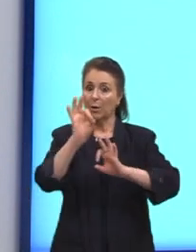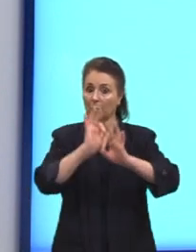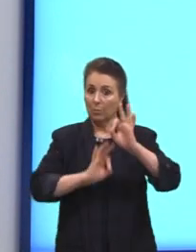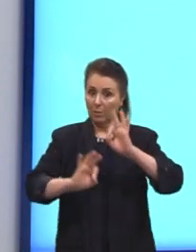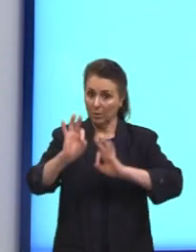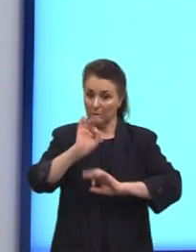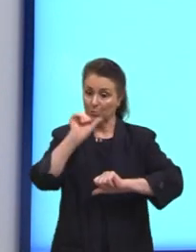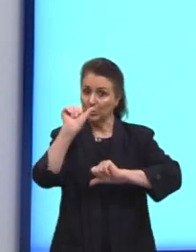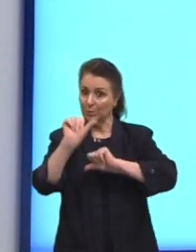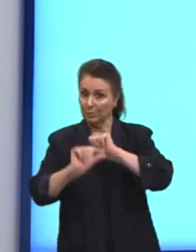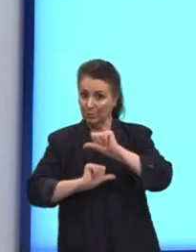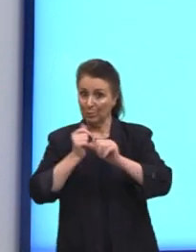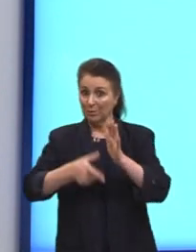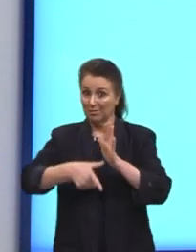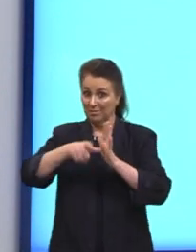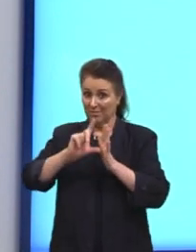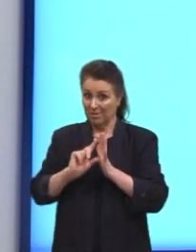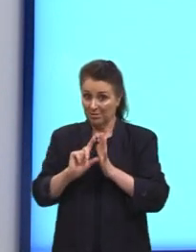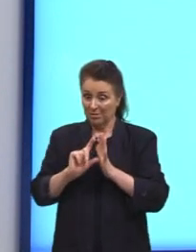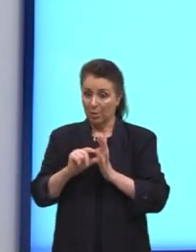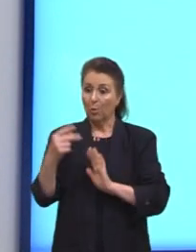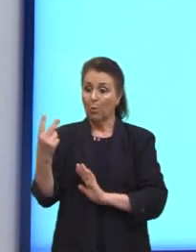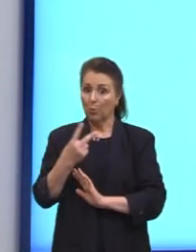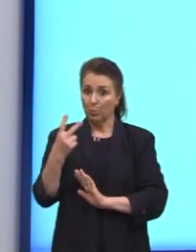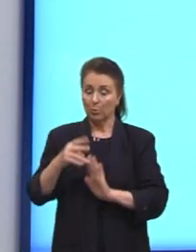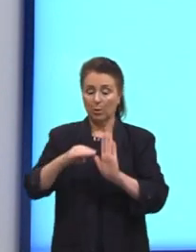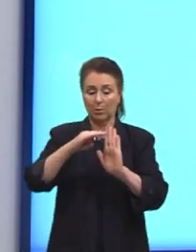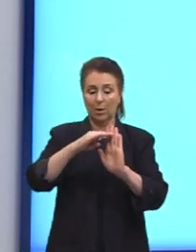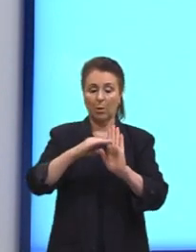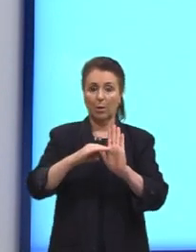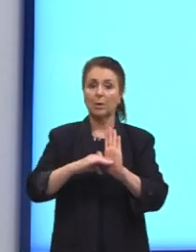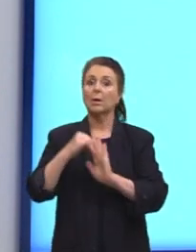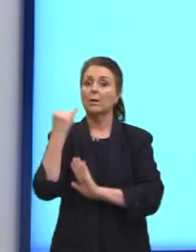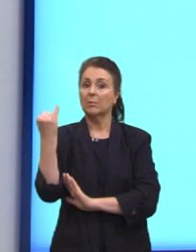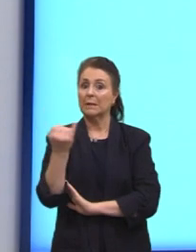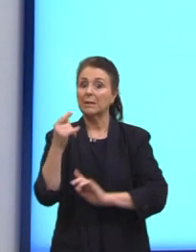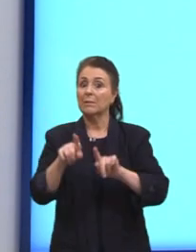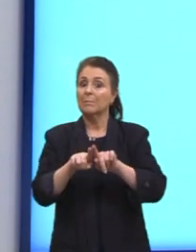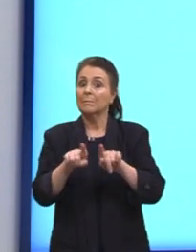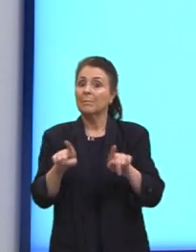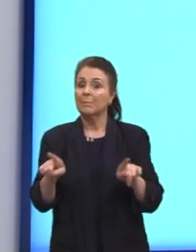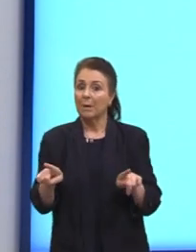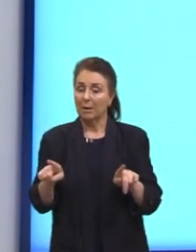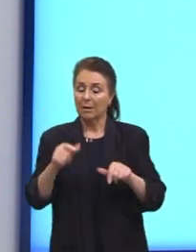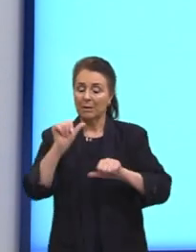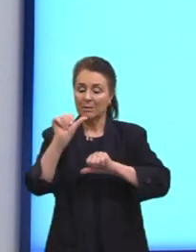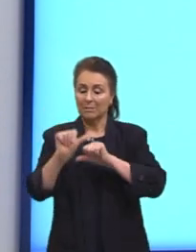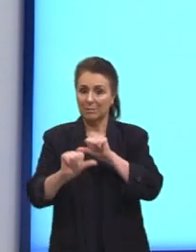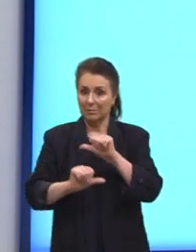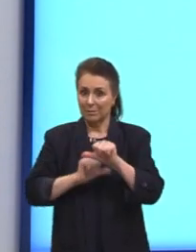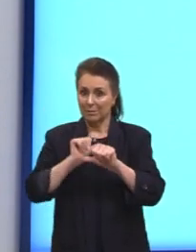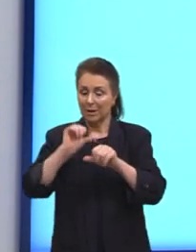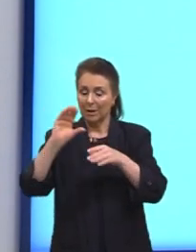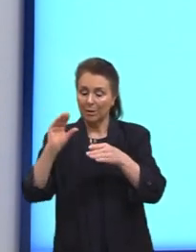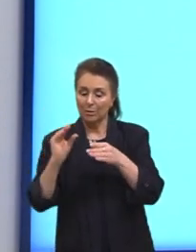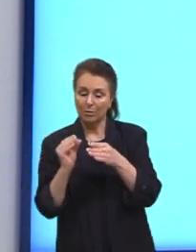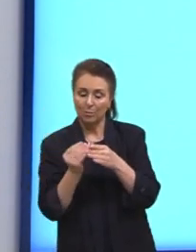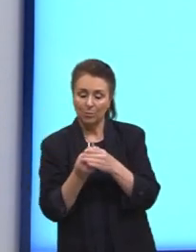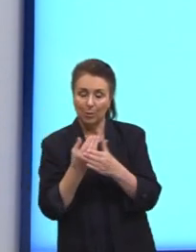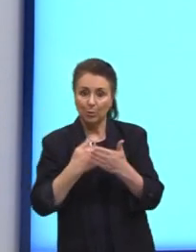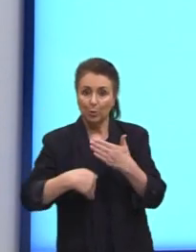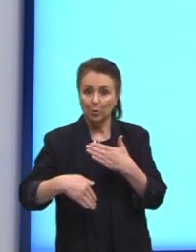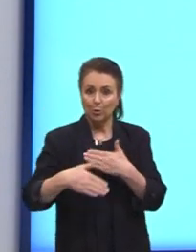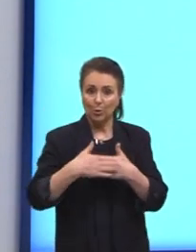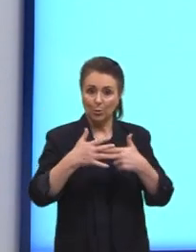e a permutação, em ambos, a ordem importa. Mas, a permutação nós agrupamos todos os